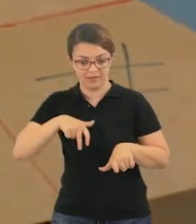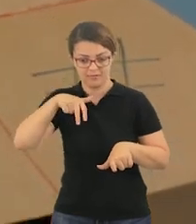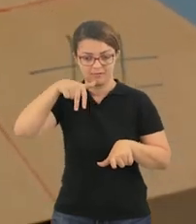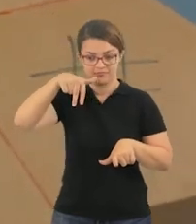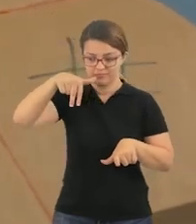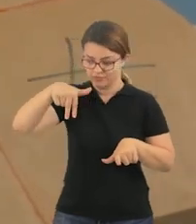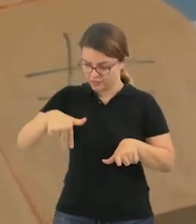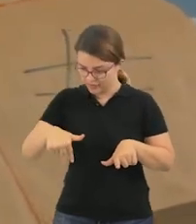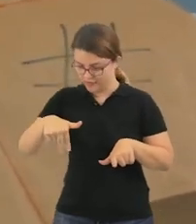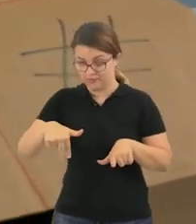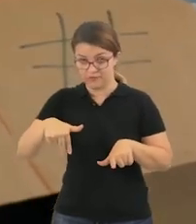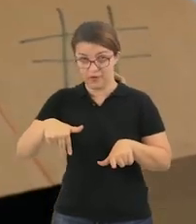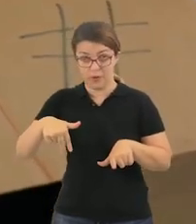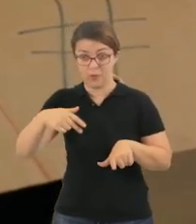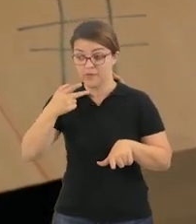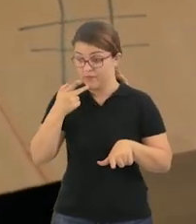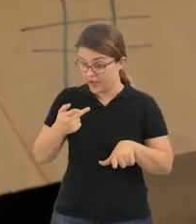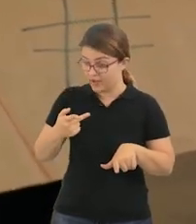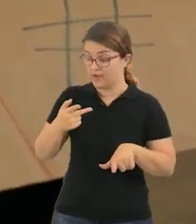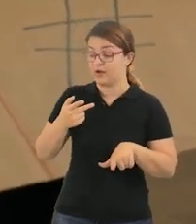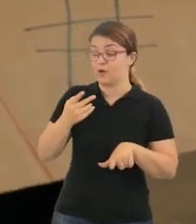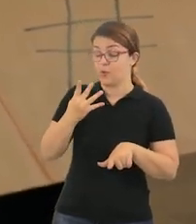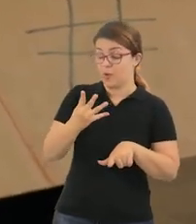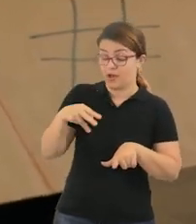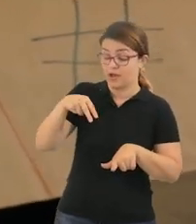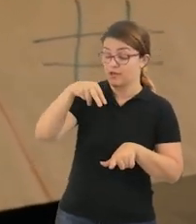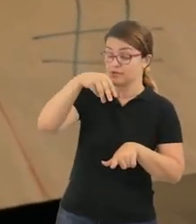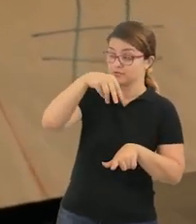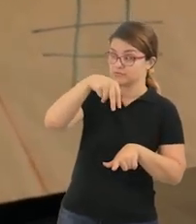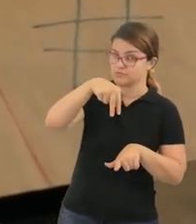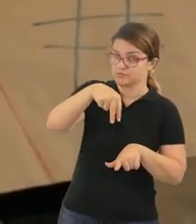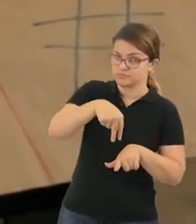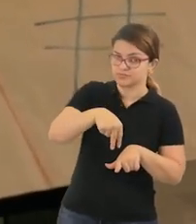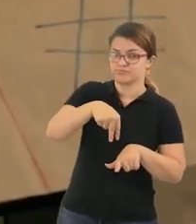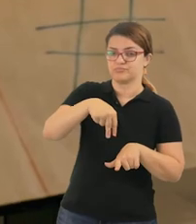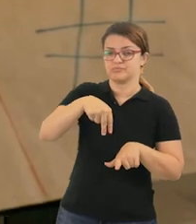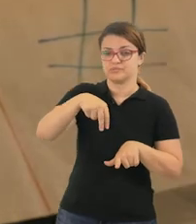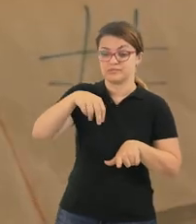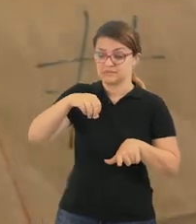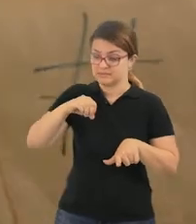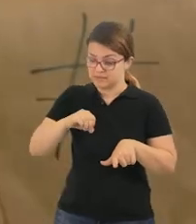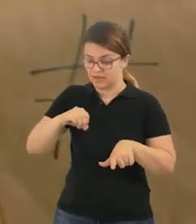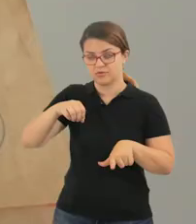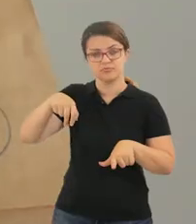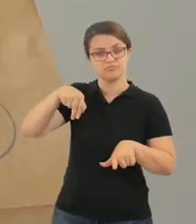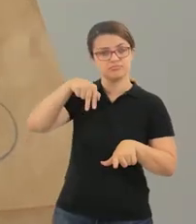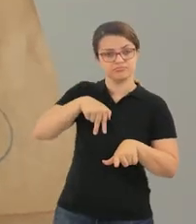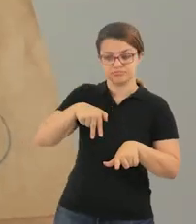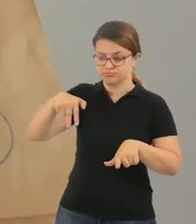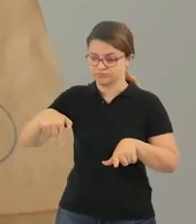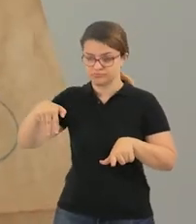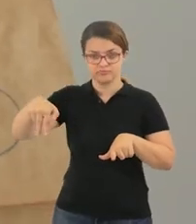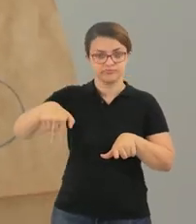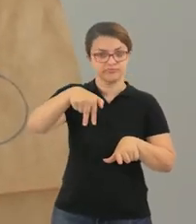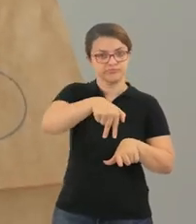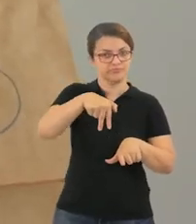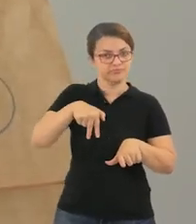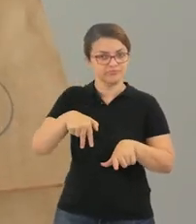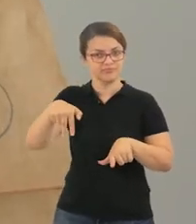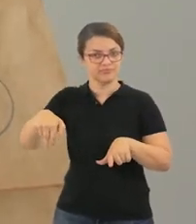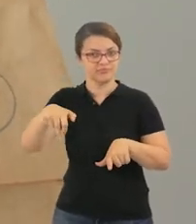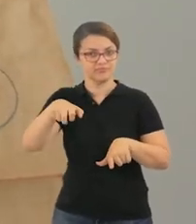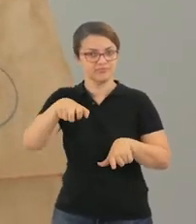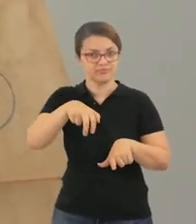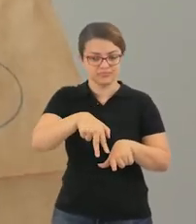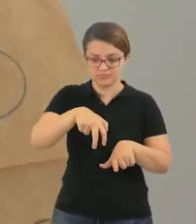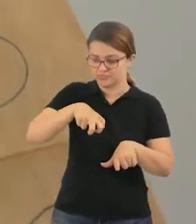9, 4, 8, 0 e assim por diante. Com essa atividade, a